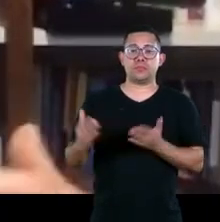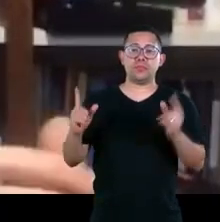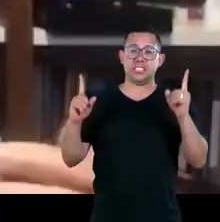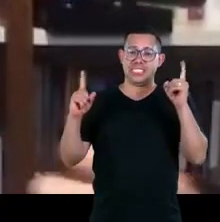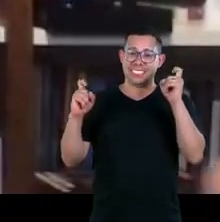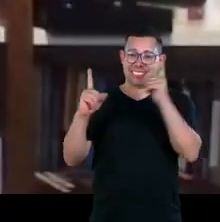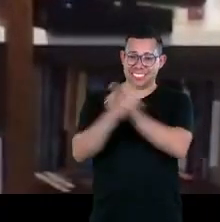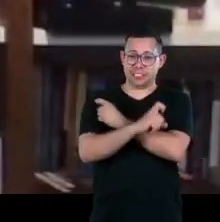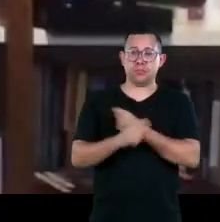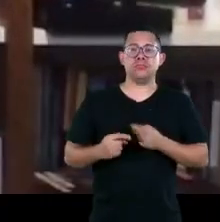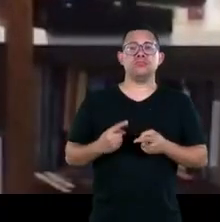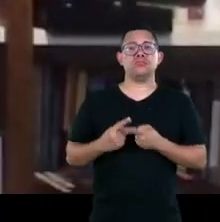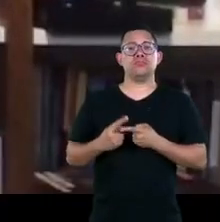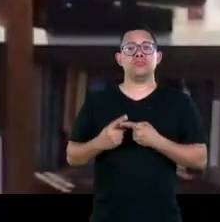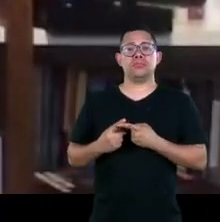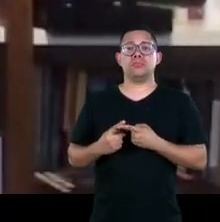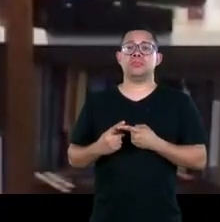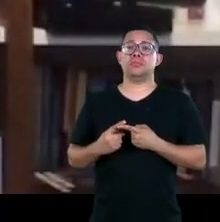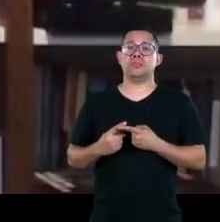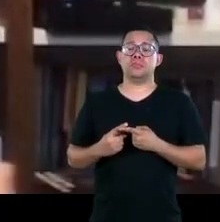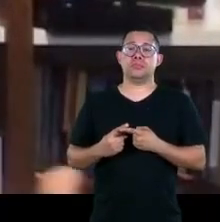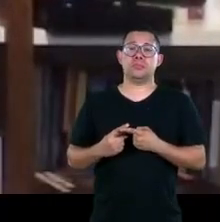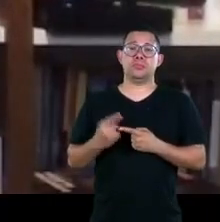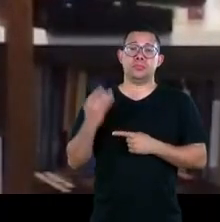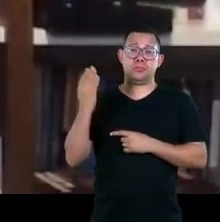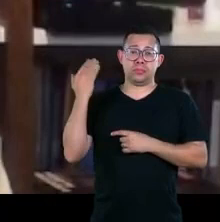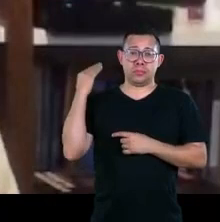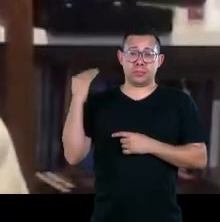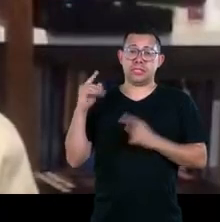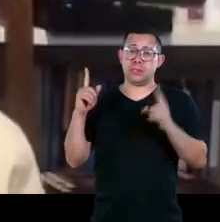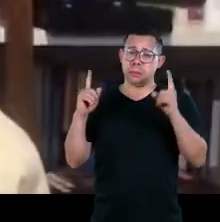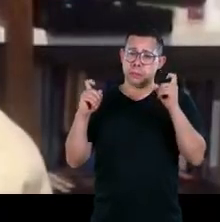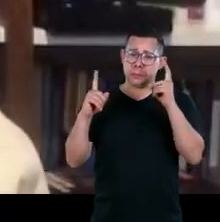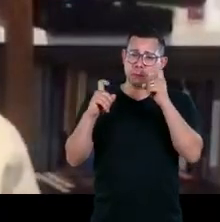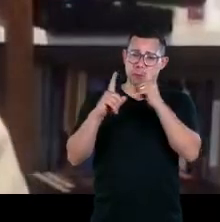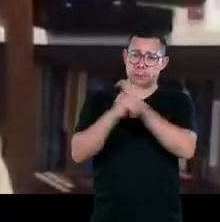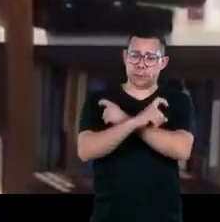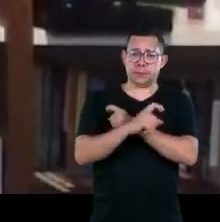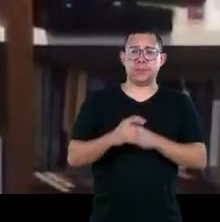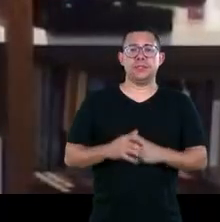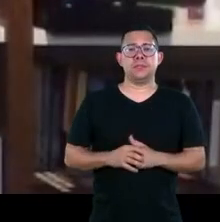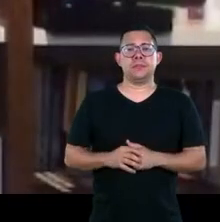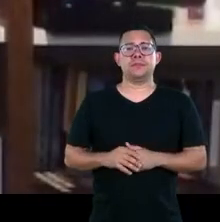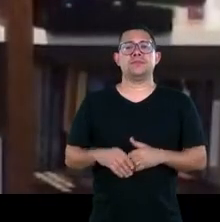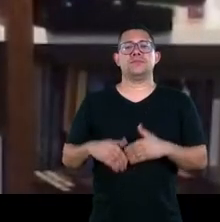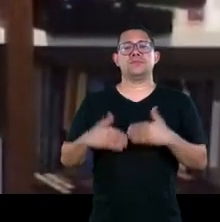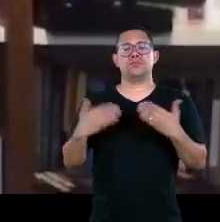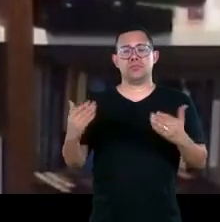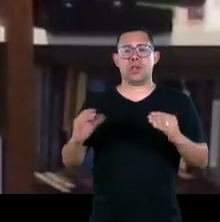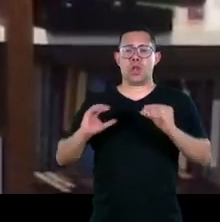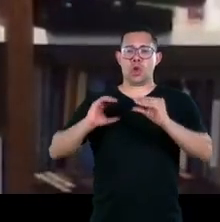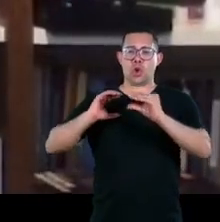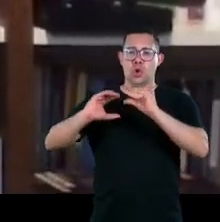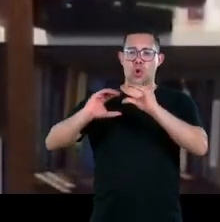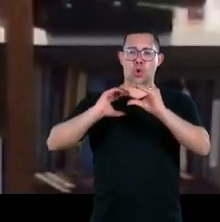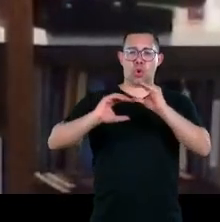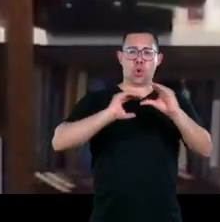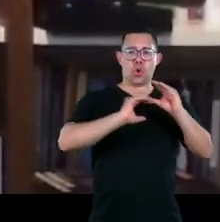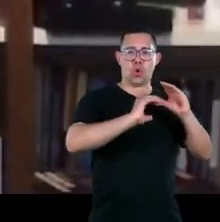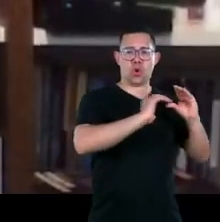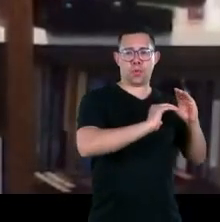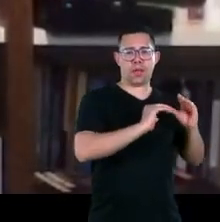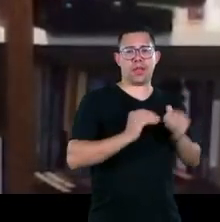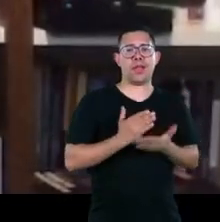houve uma quantidade enorme as redes de comunicação por exemplo entraram nessa campanha de uma maneira